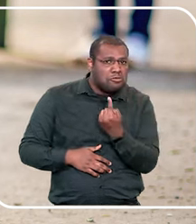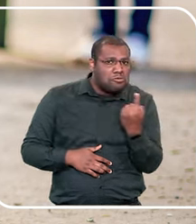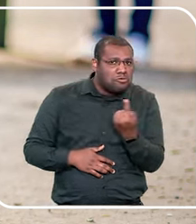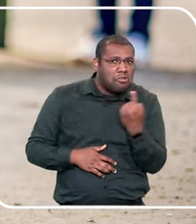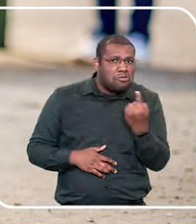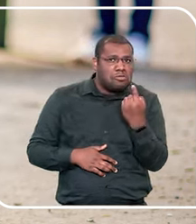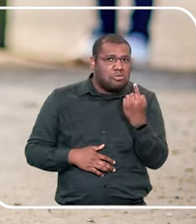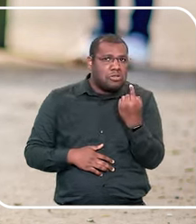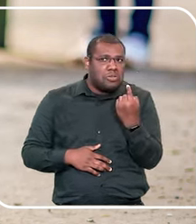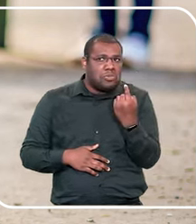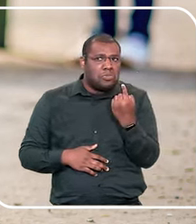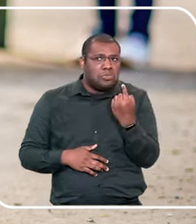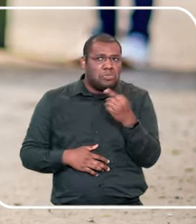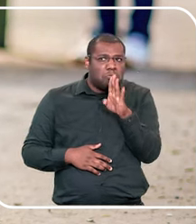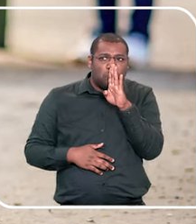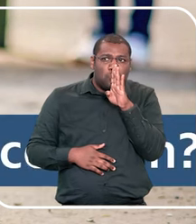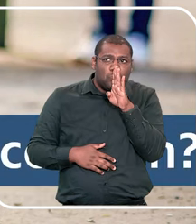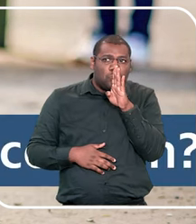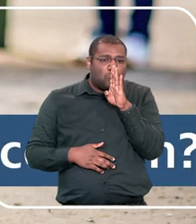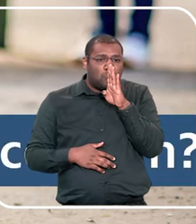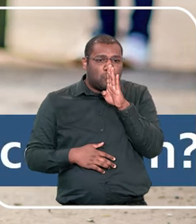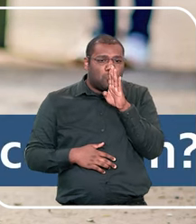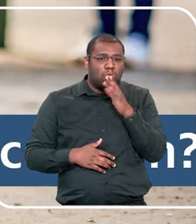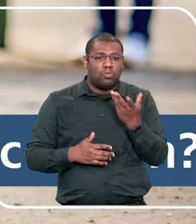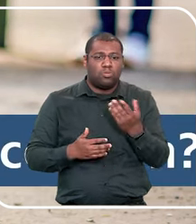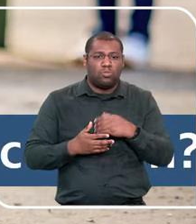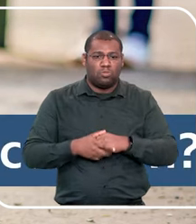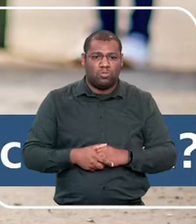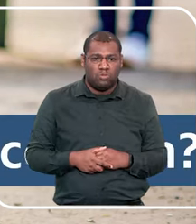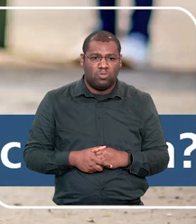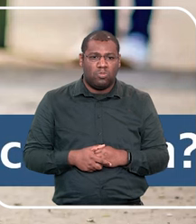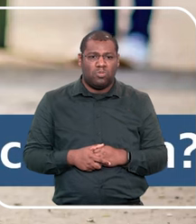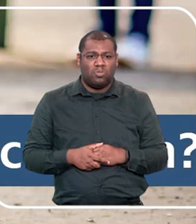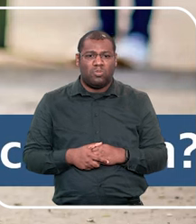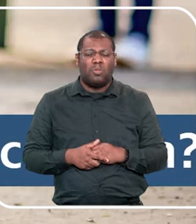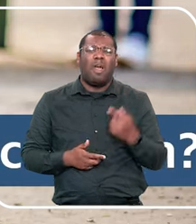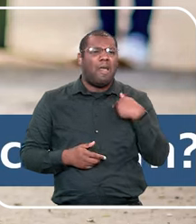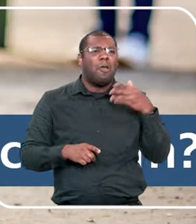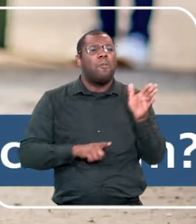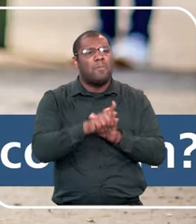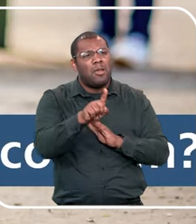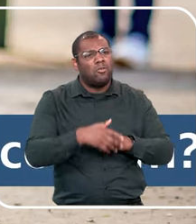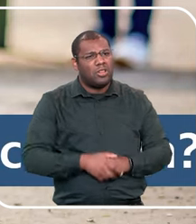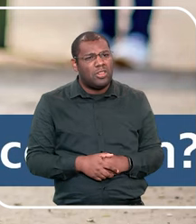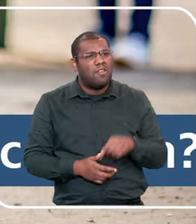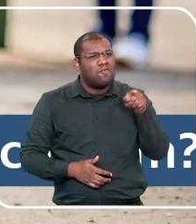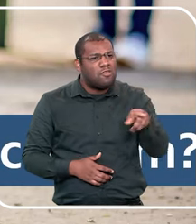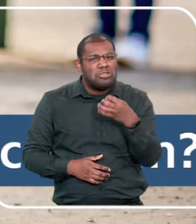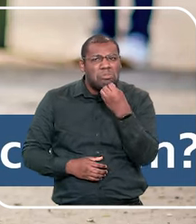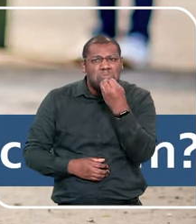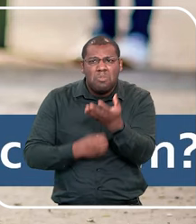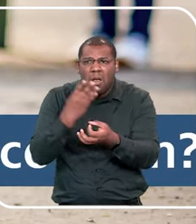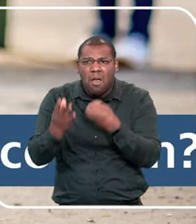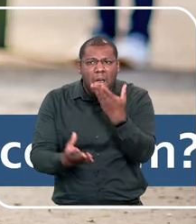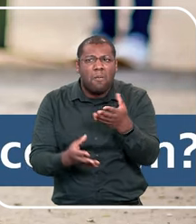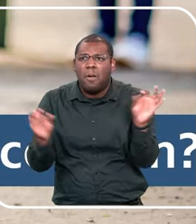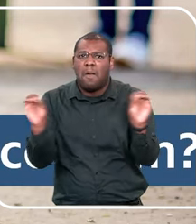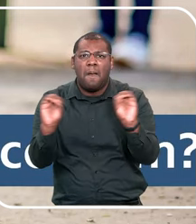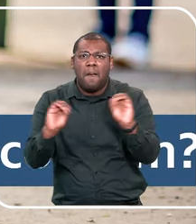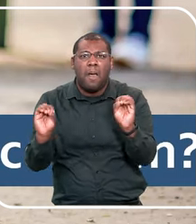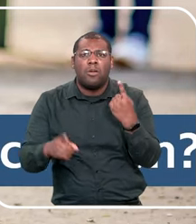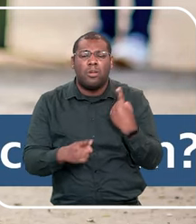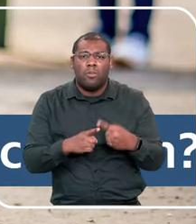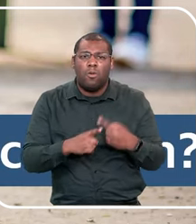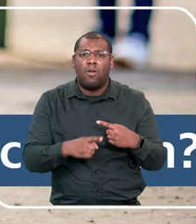Então, eu começo com essa pergunta aqui. Por que não contam? Foi essa pergunta que me levou a